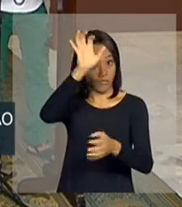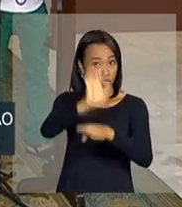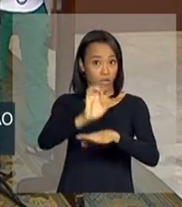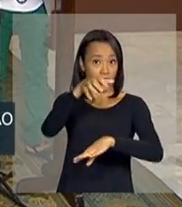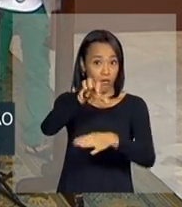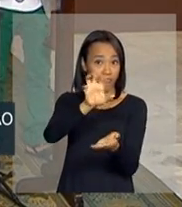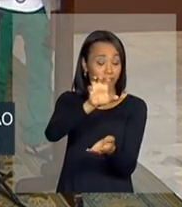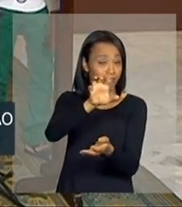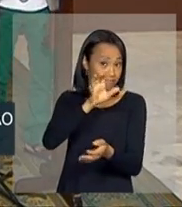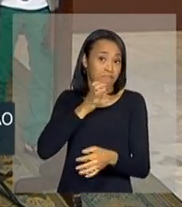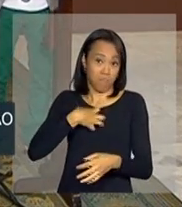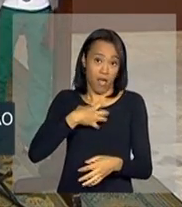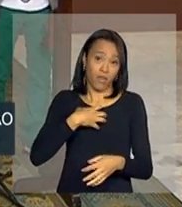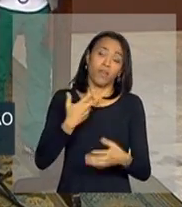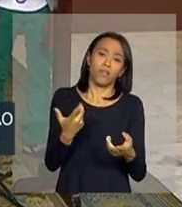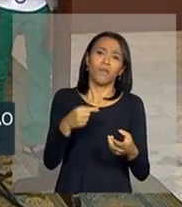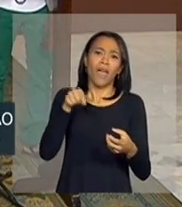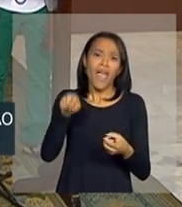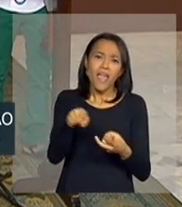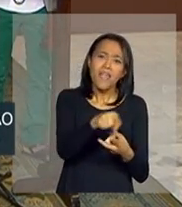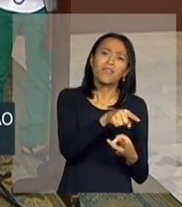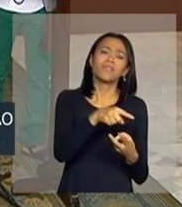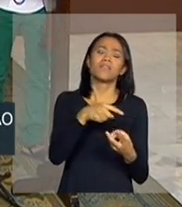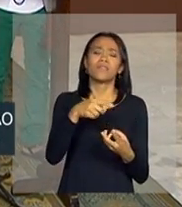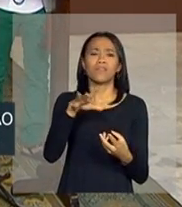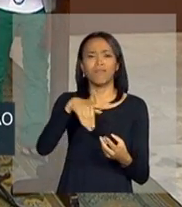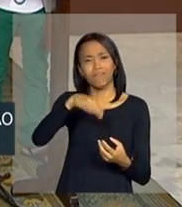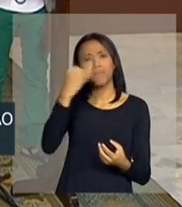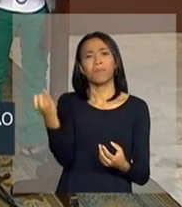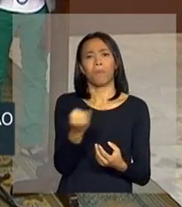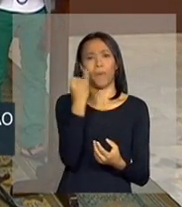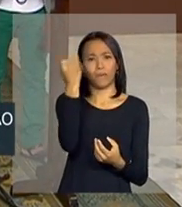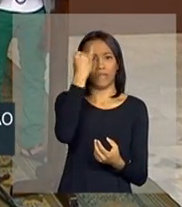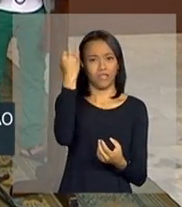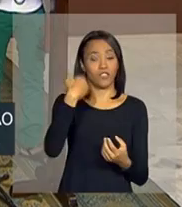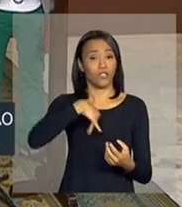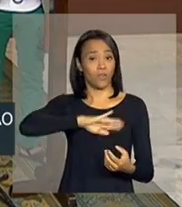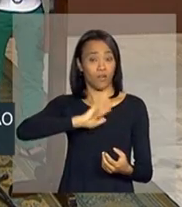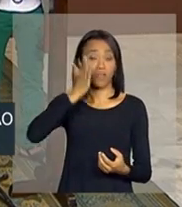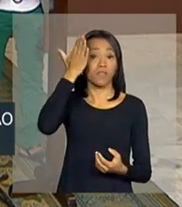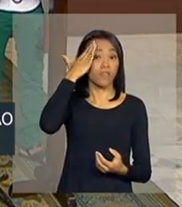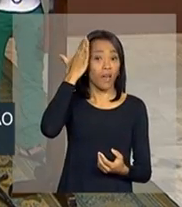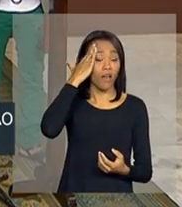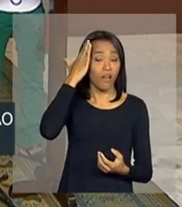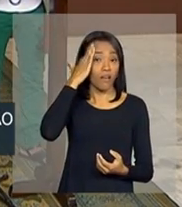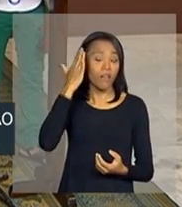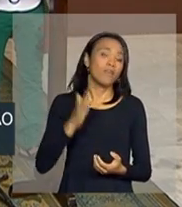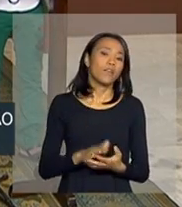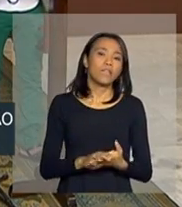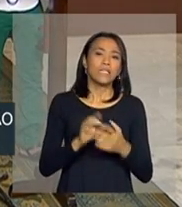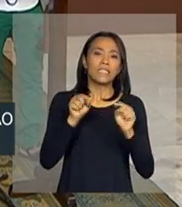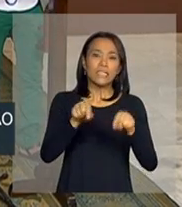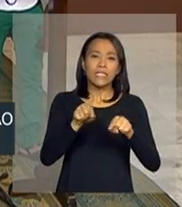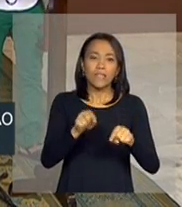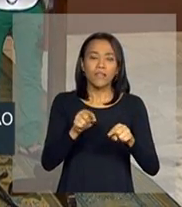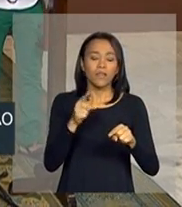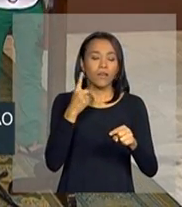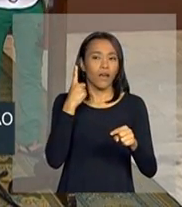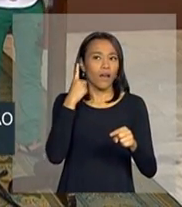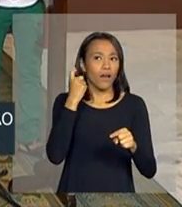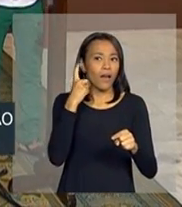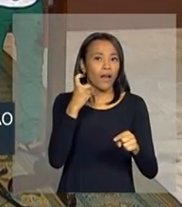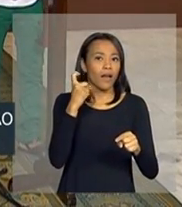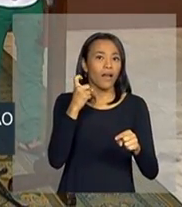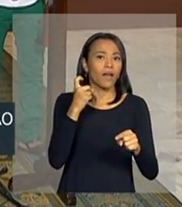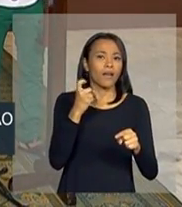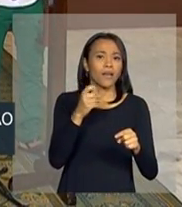Rabinovites. Eles são importantes nesse quesito, né? Da gente saber que a Dodecafonia, né?